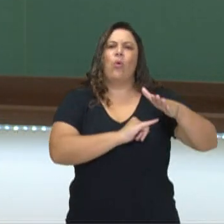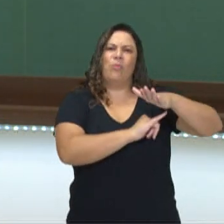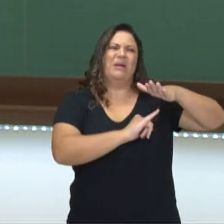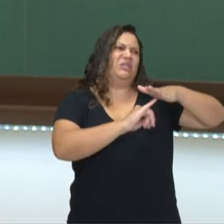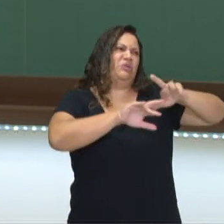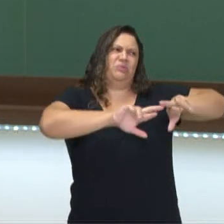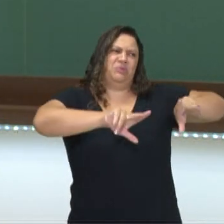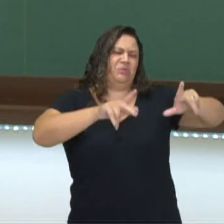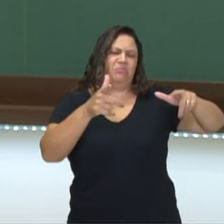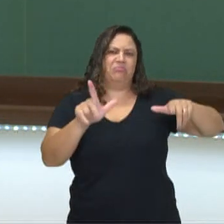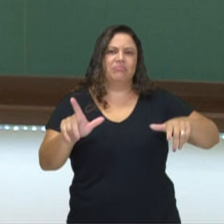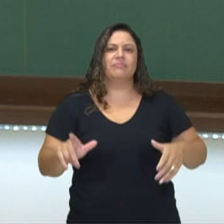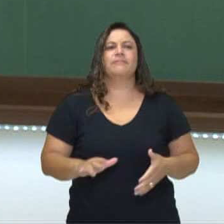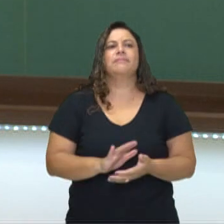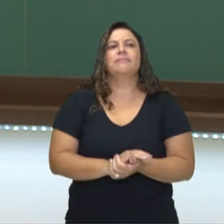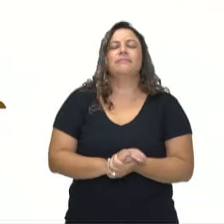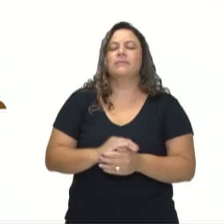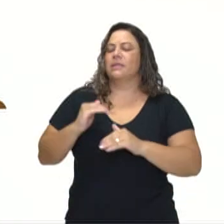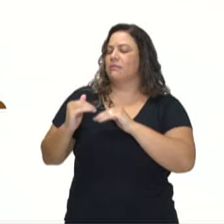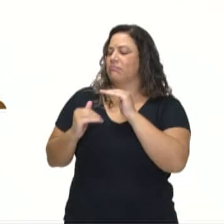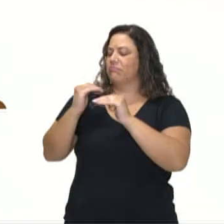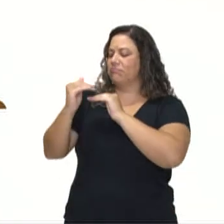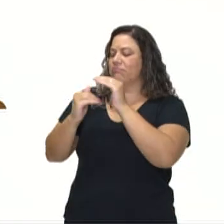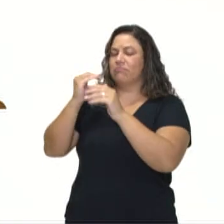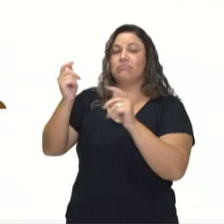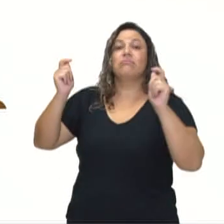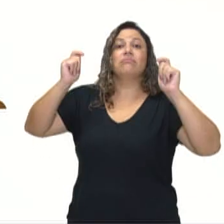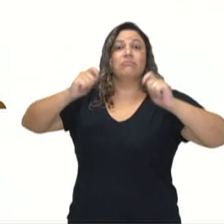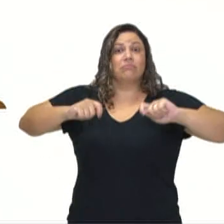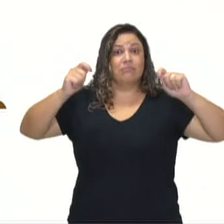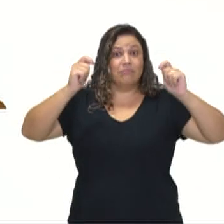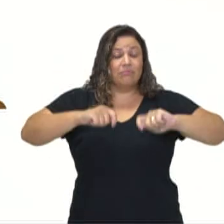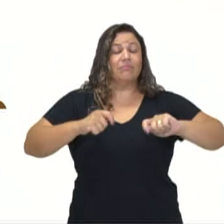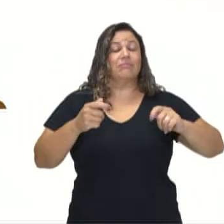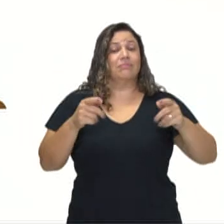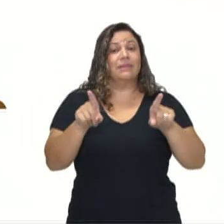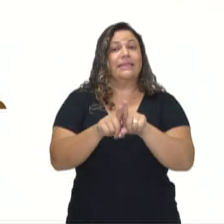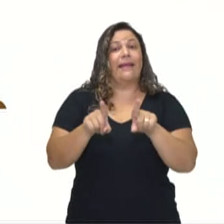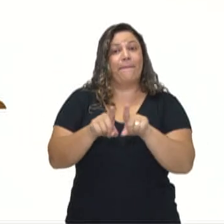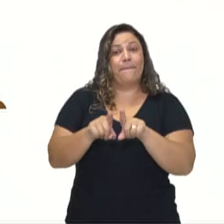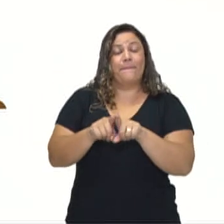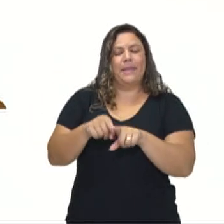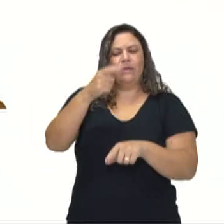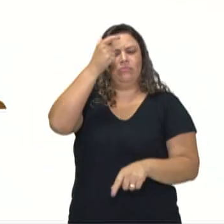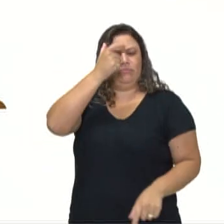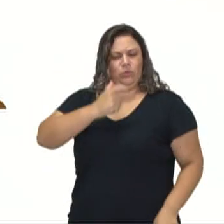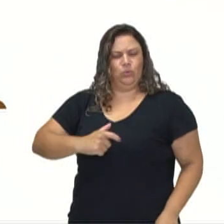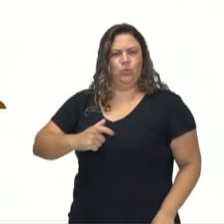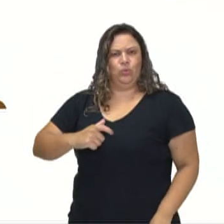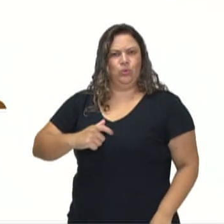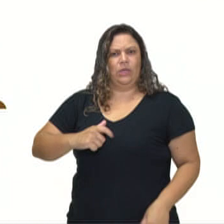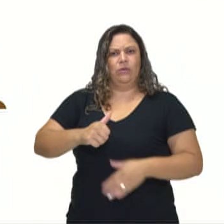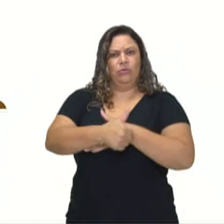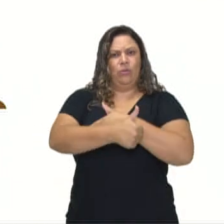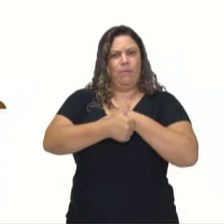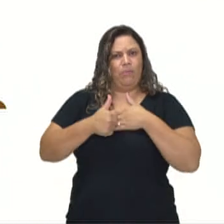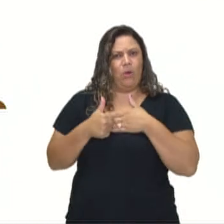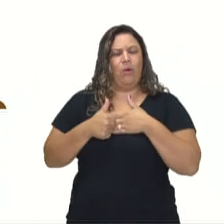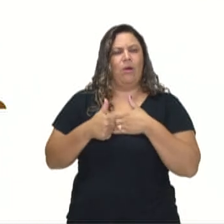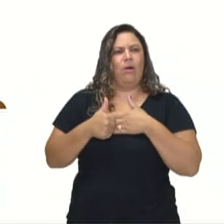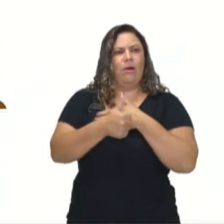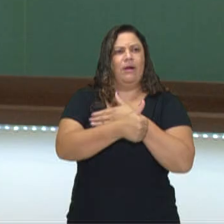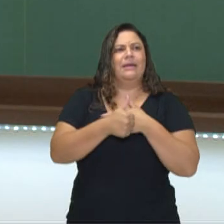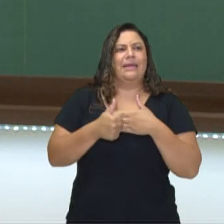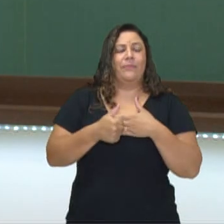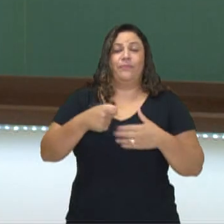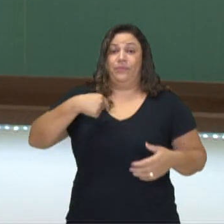desenvolvemos a autonomia, nós nos desenvolvemos também quanto sujeitos morais. Primeiro, quando eu sou